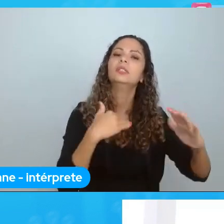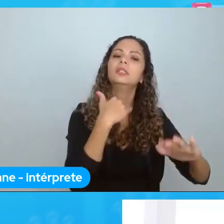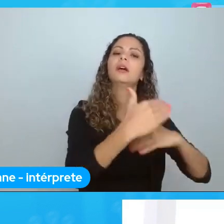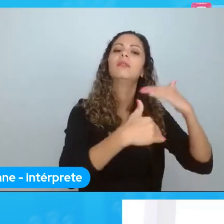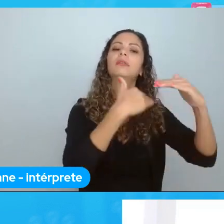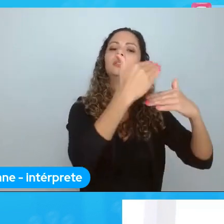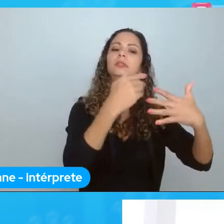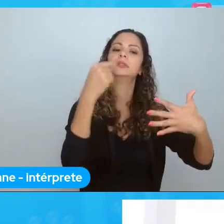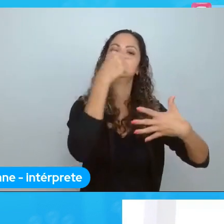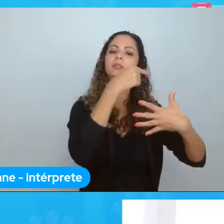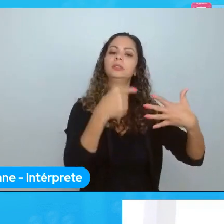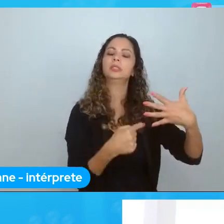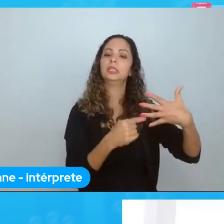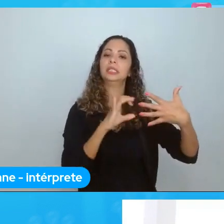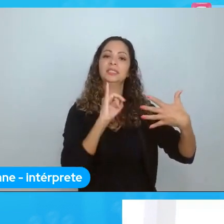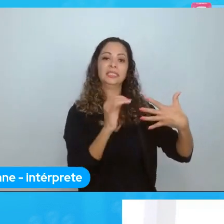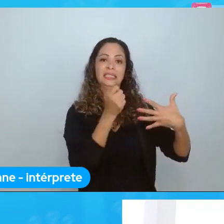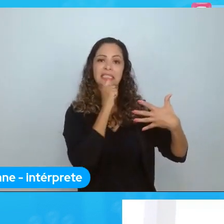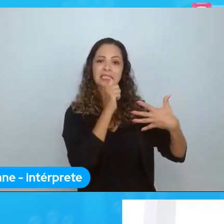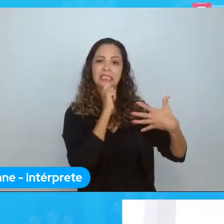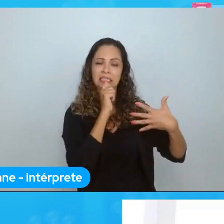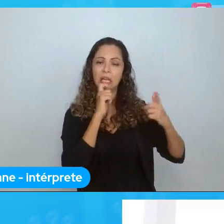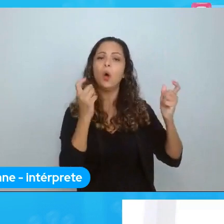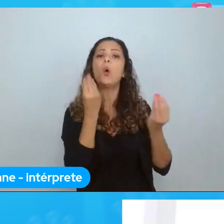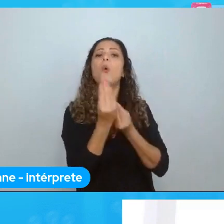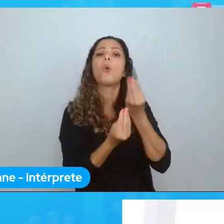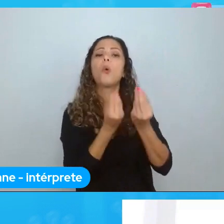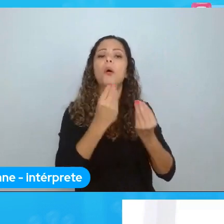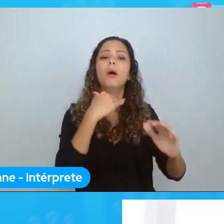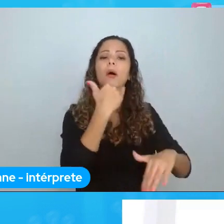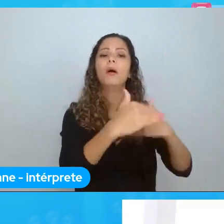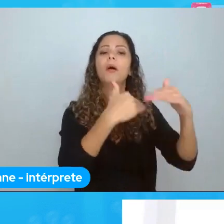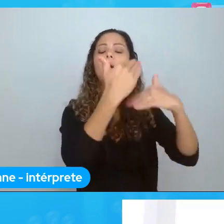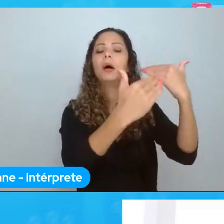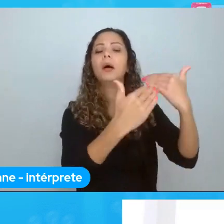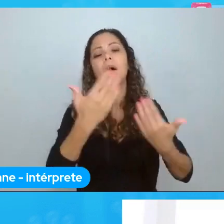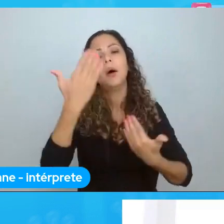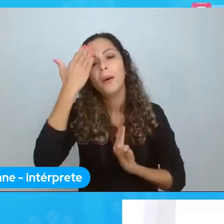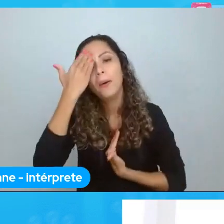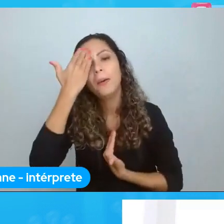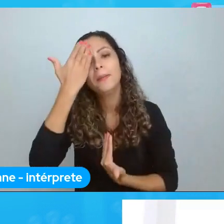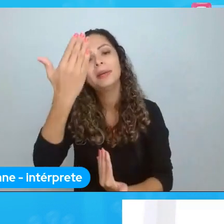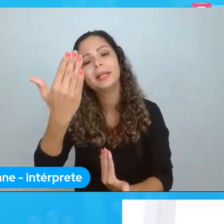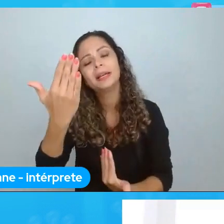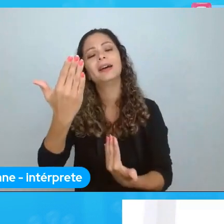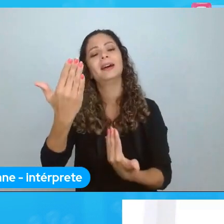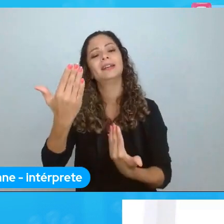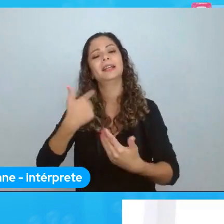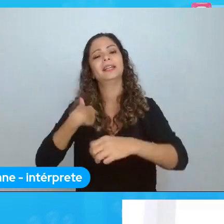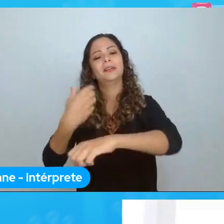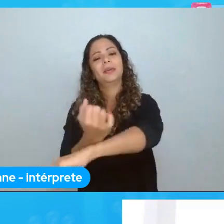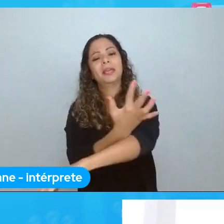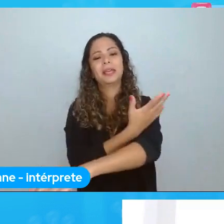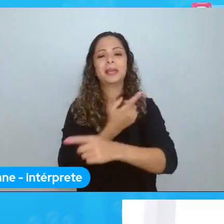avançar? Com uma pequena observação. Se puder, liga que estou emocionada por tudo e grata por tanto. Te amo, Churinha.